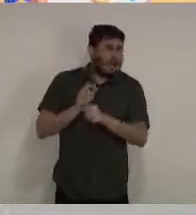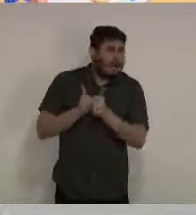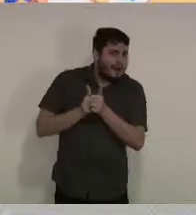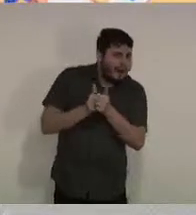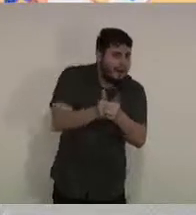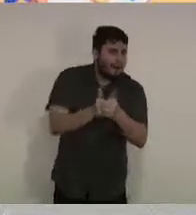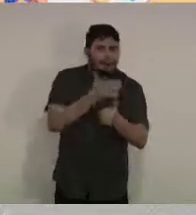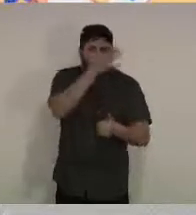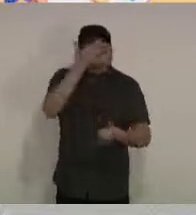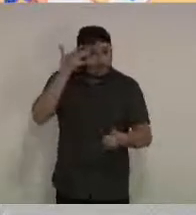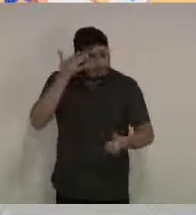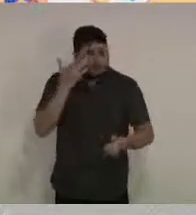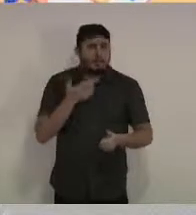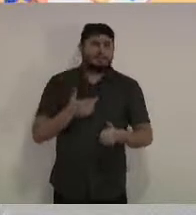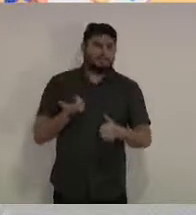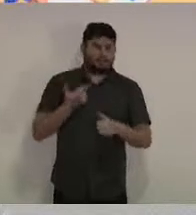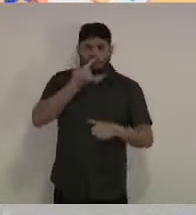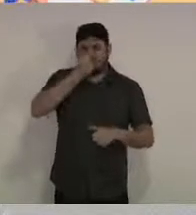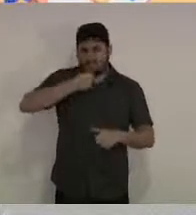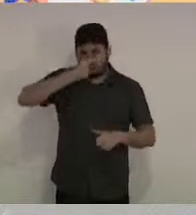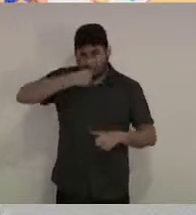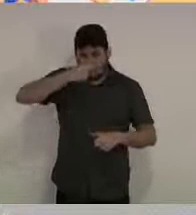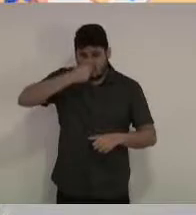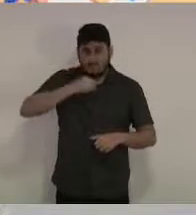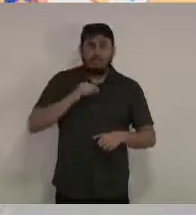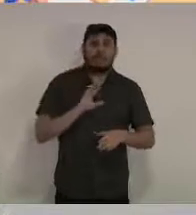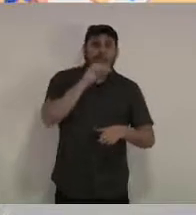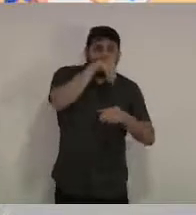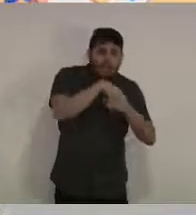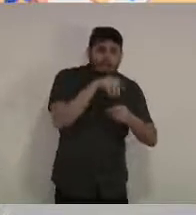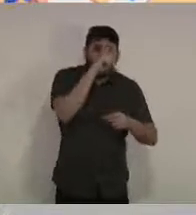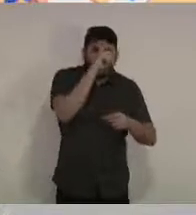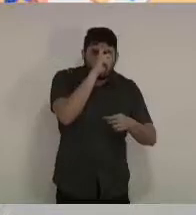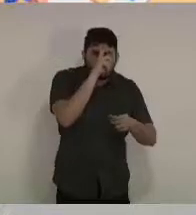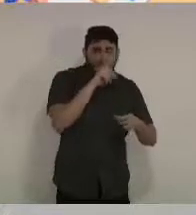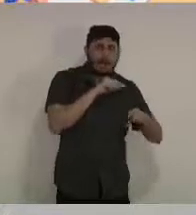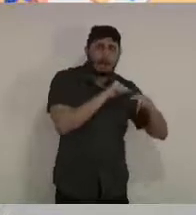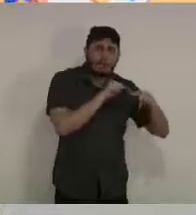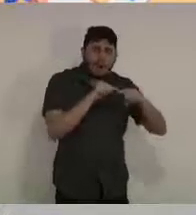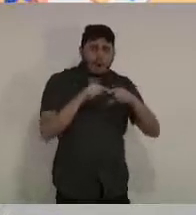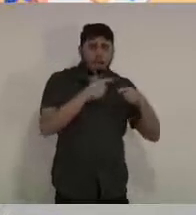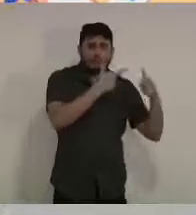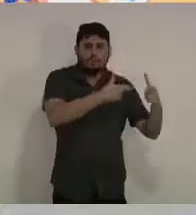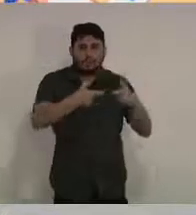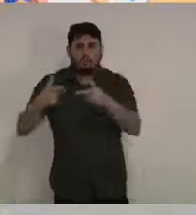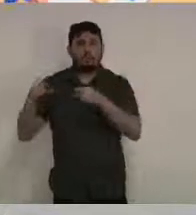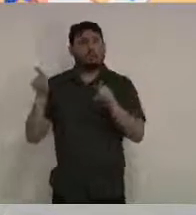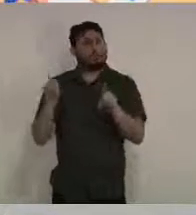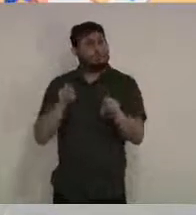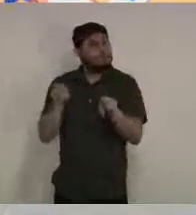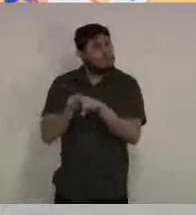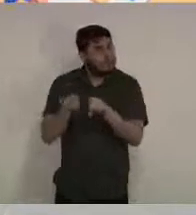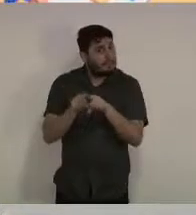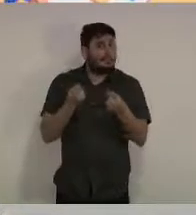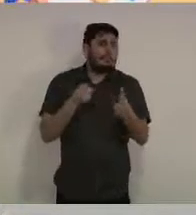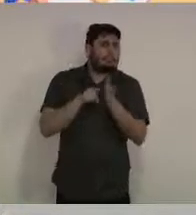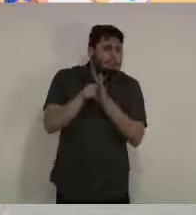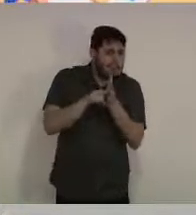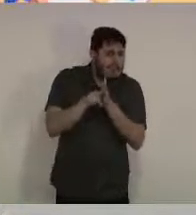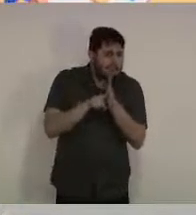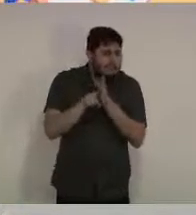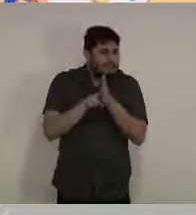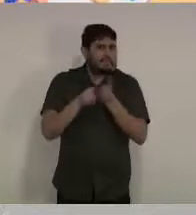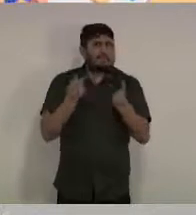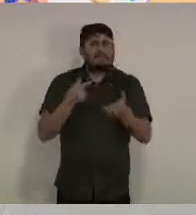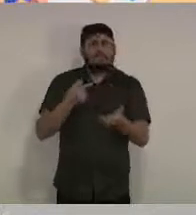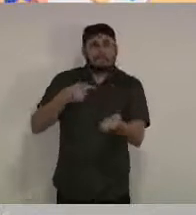sistemática, através das nossas unidades básicas de saúde, através dos dados coletados nas nossas UPAs, e no